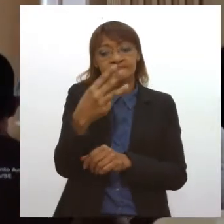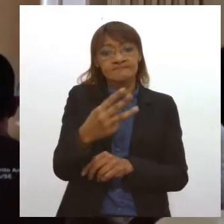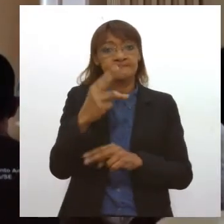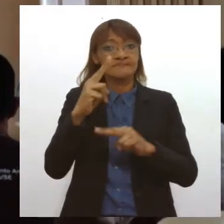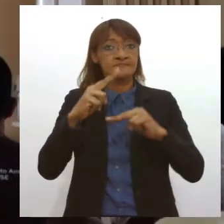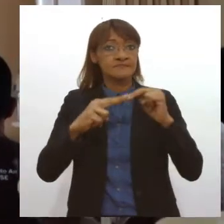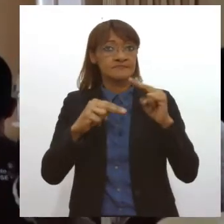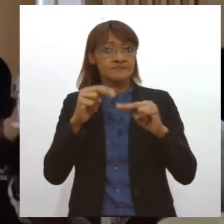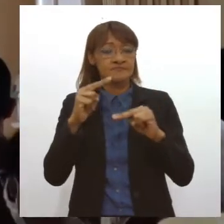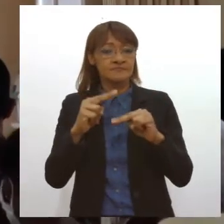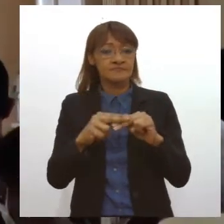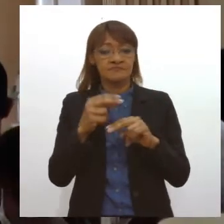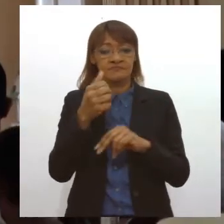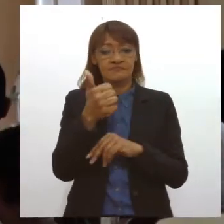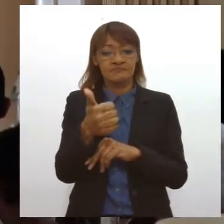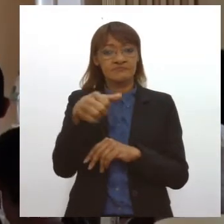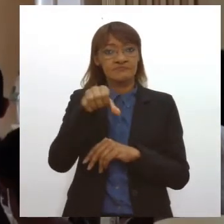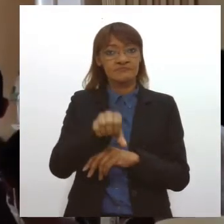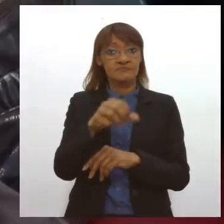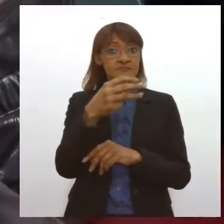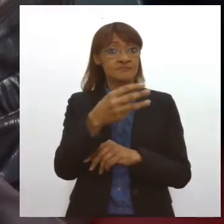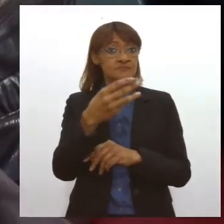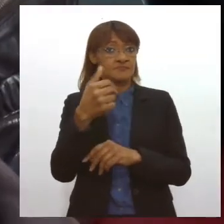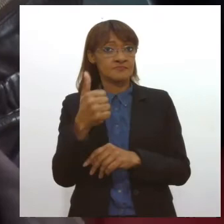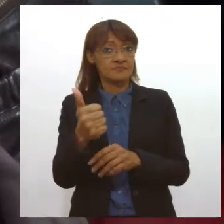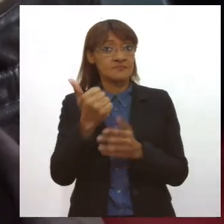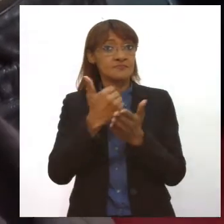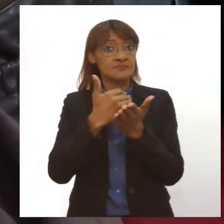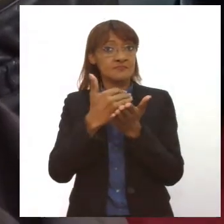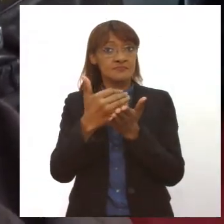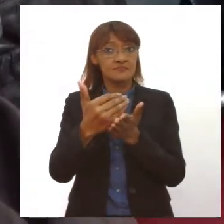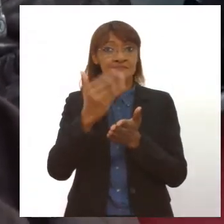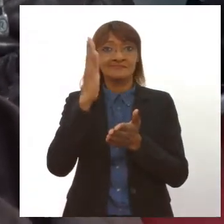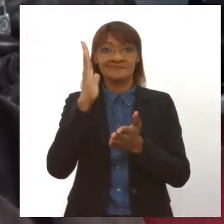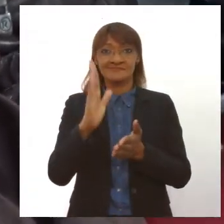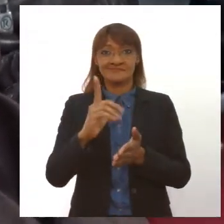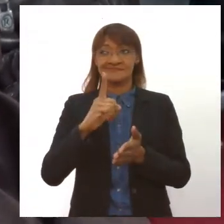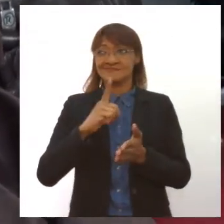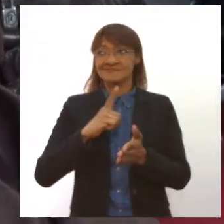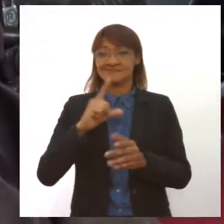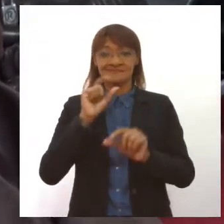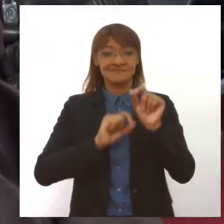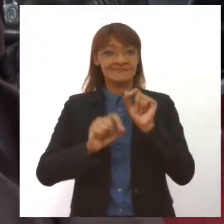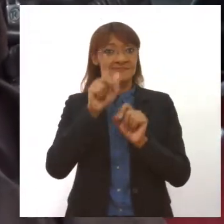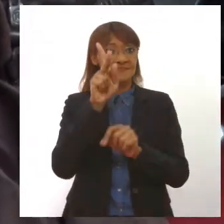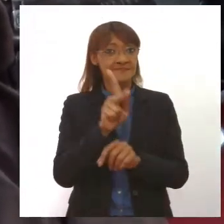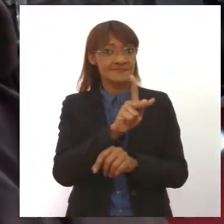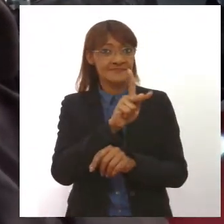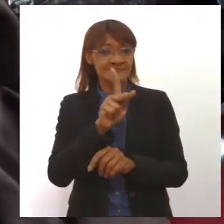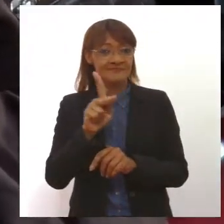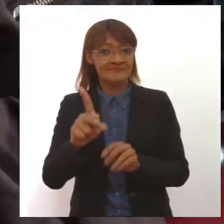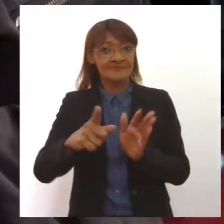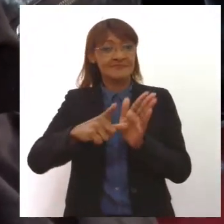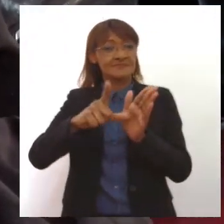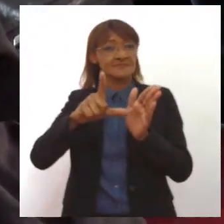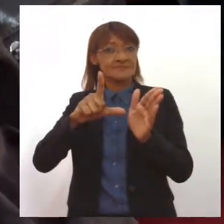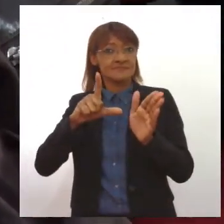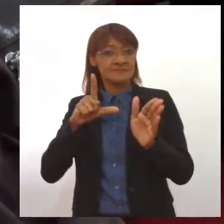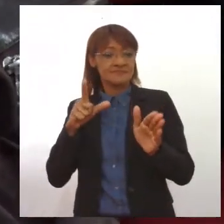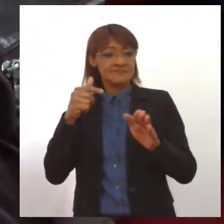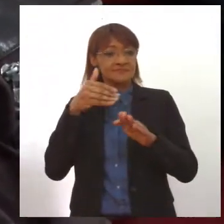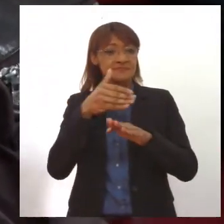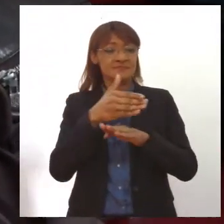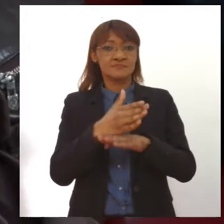1231. Foi inicialmente um frade agostiniano, antes de entrar para a Ordem de São